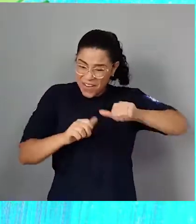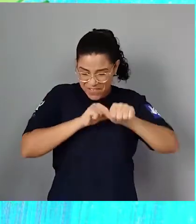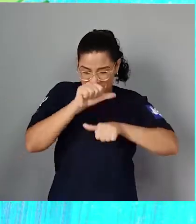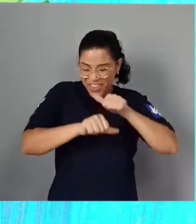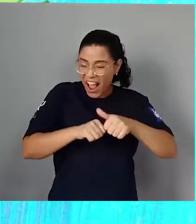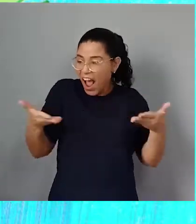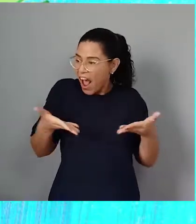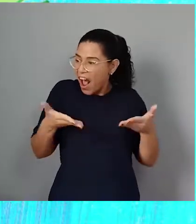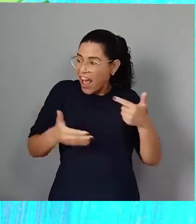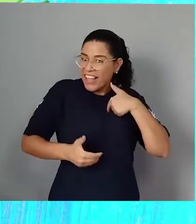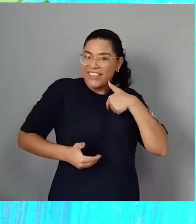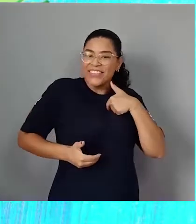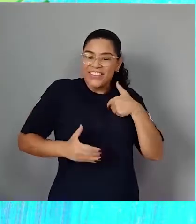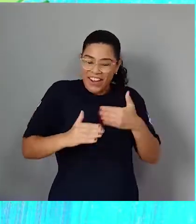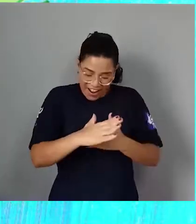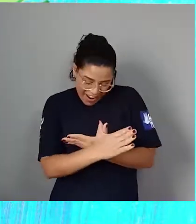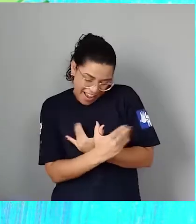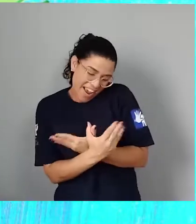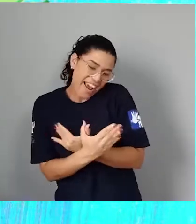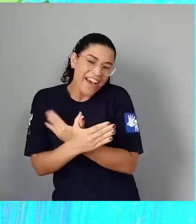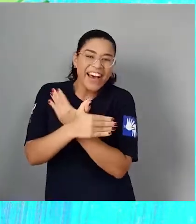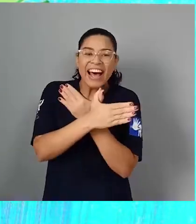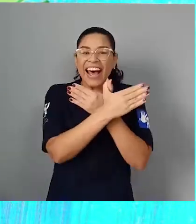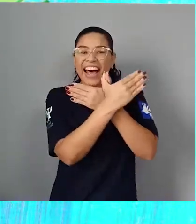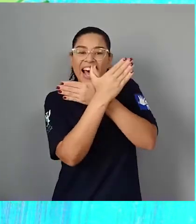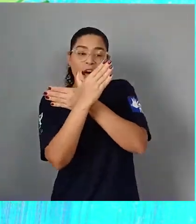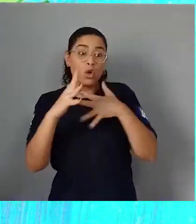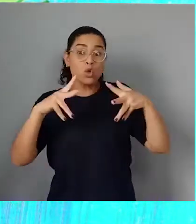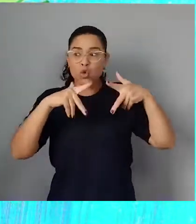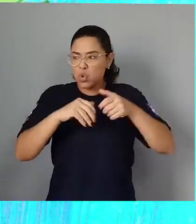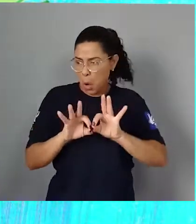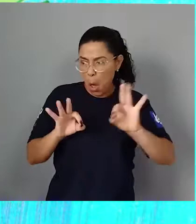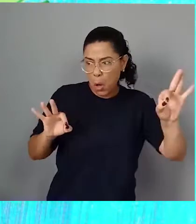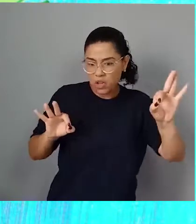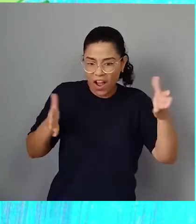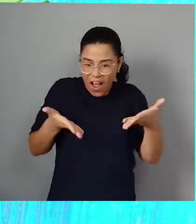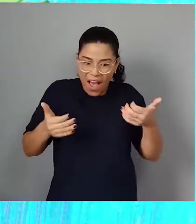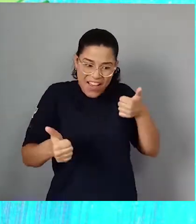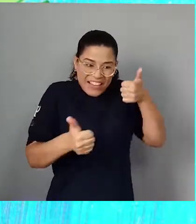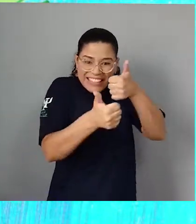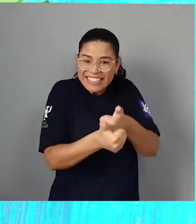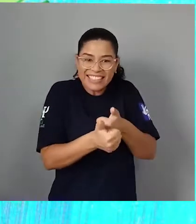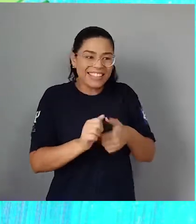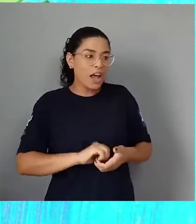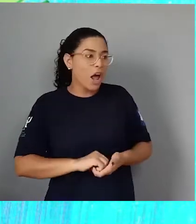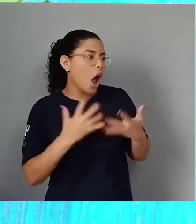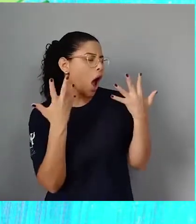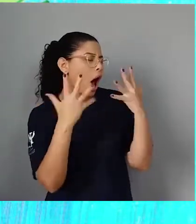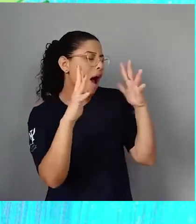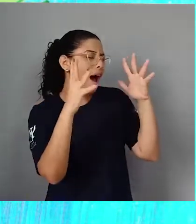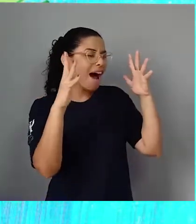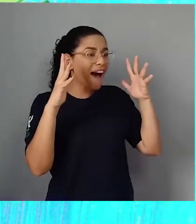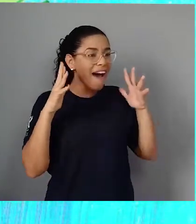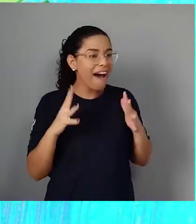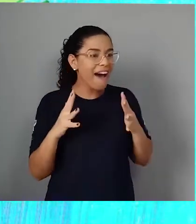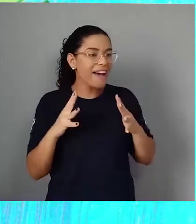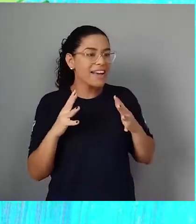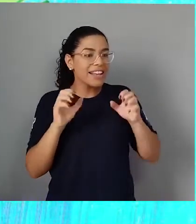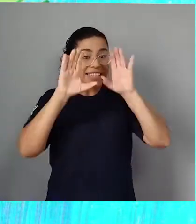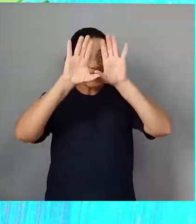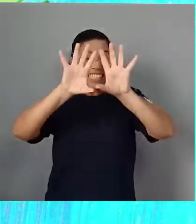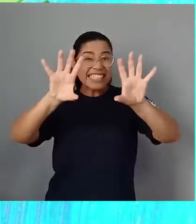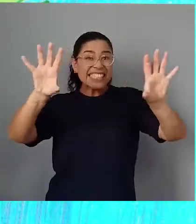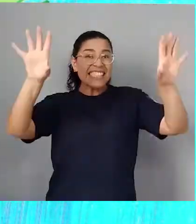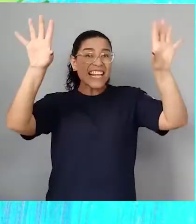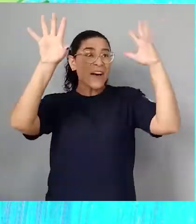Tcharam! Estou voando Tudo que era longe Ficou mais perto Formidável! O céu está abrindo